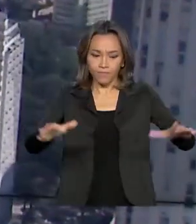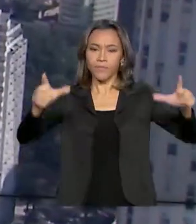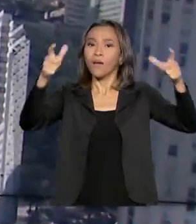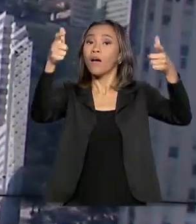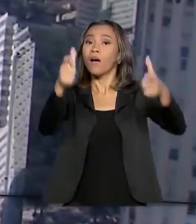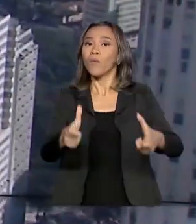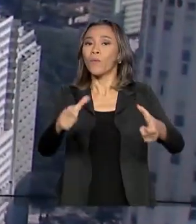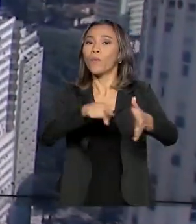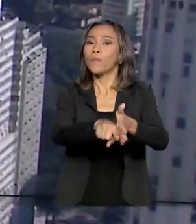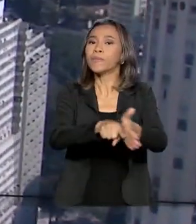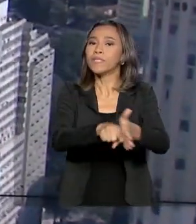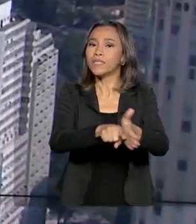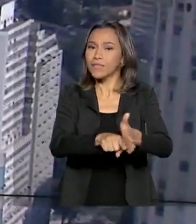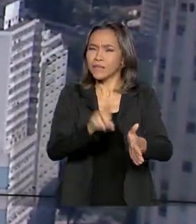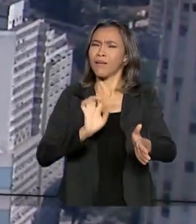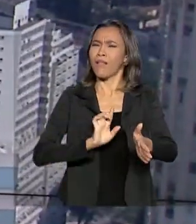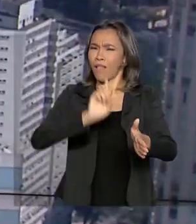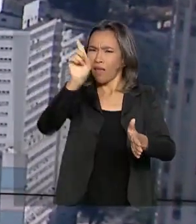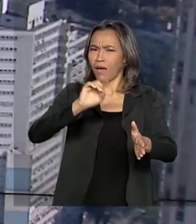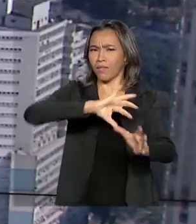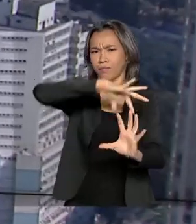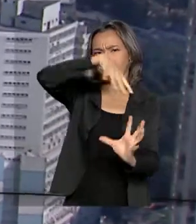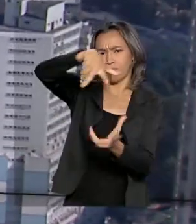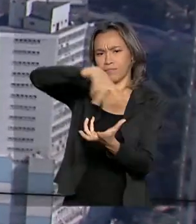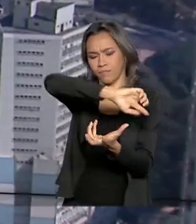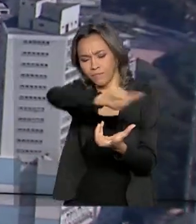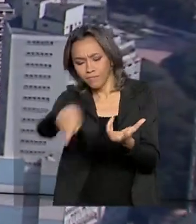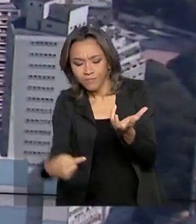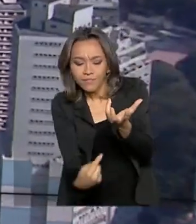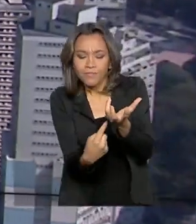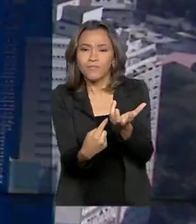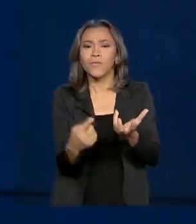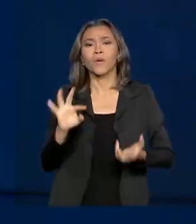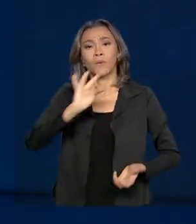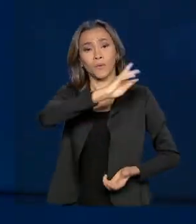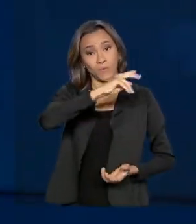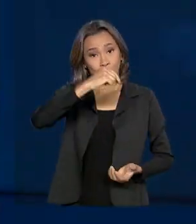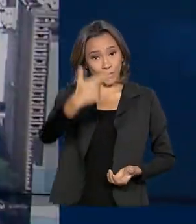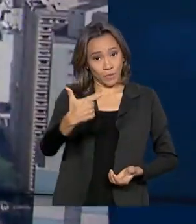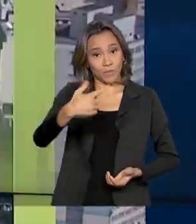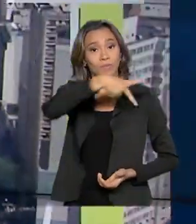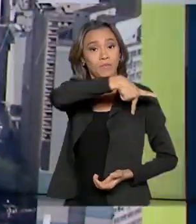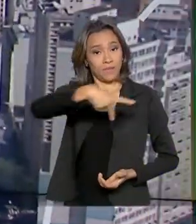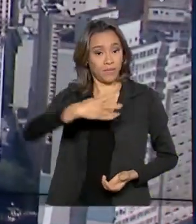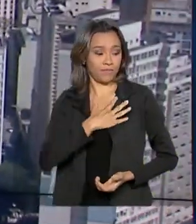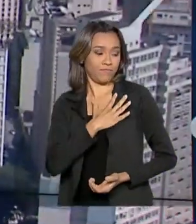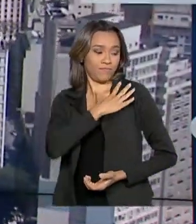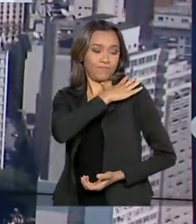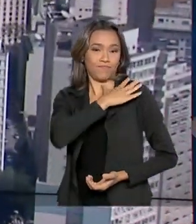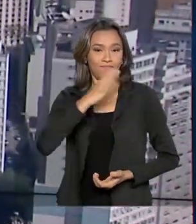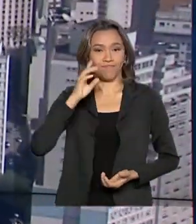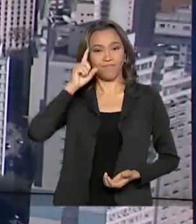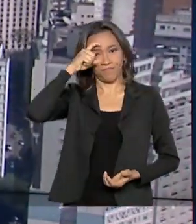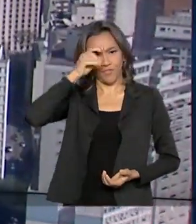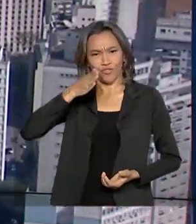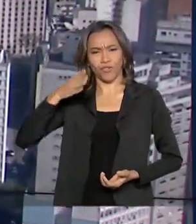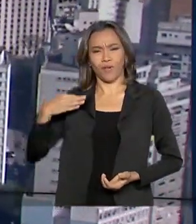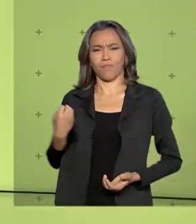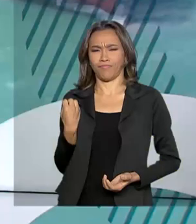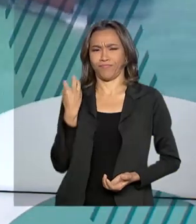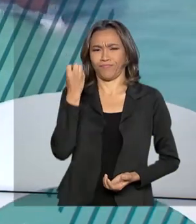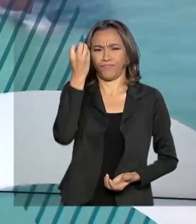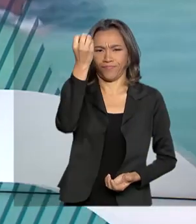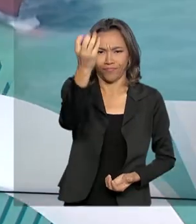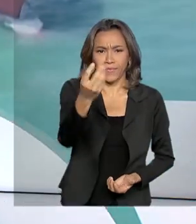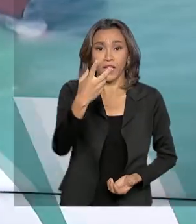Antártica. O vice-presidente Hamilton Mourão já está a caminho do continente gelado. A nossa equipe está lá acompanhando todos os detalhes e o